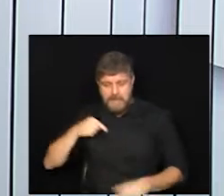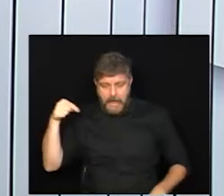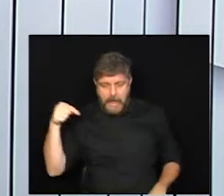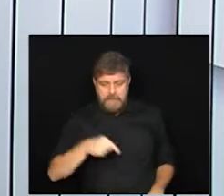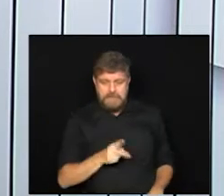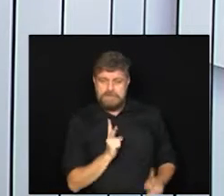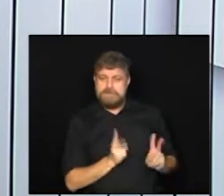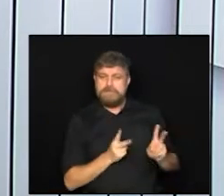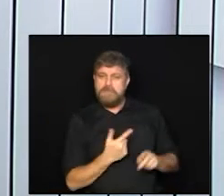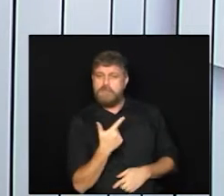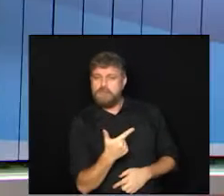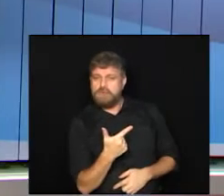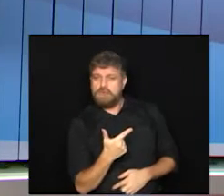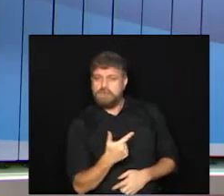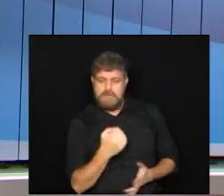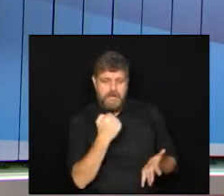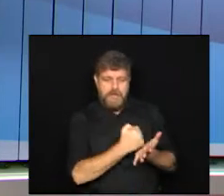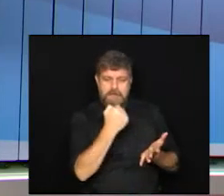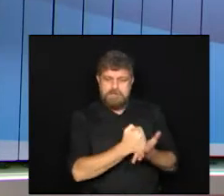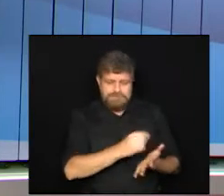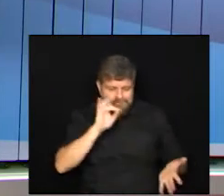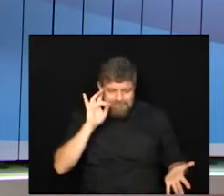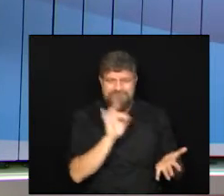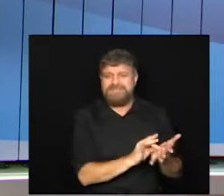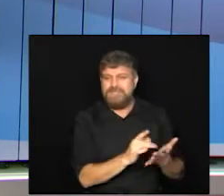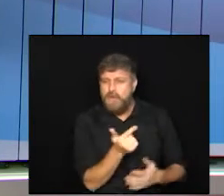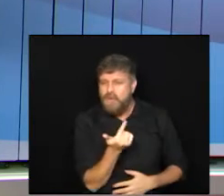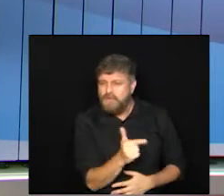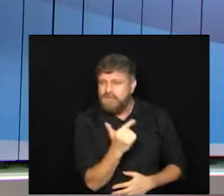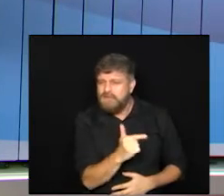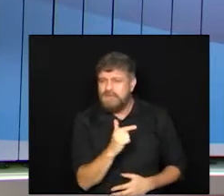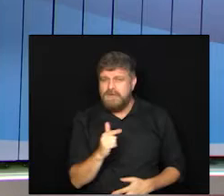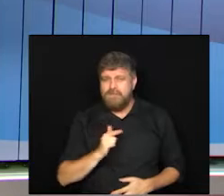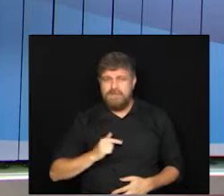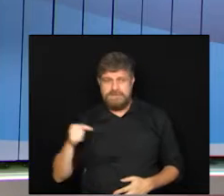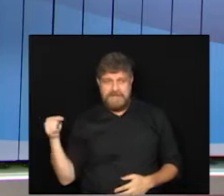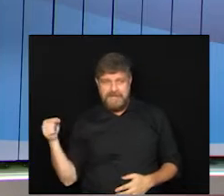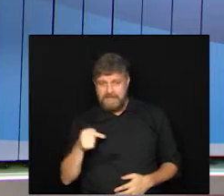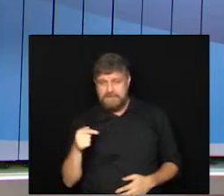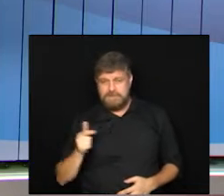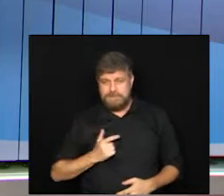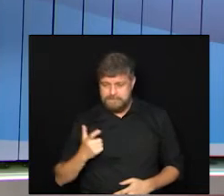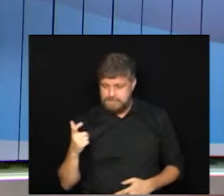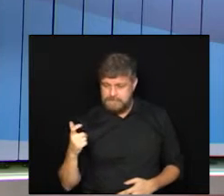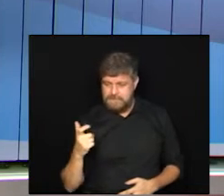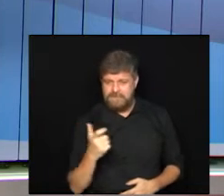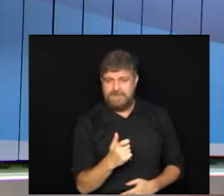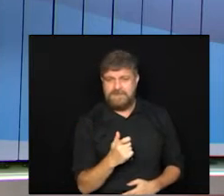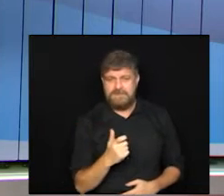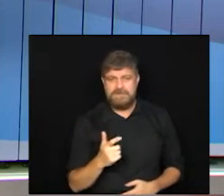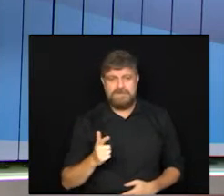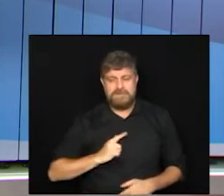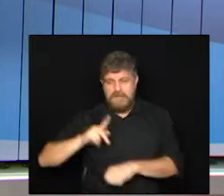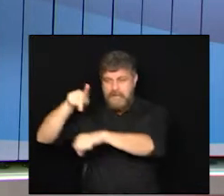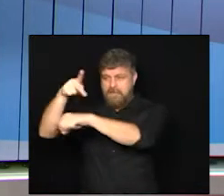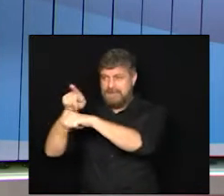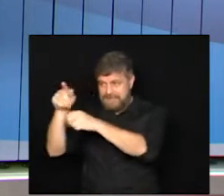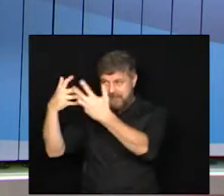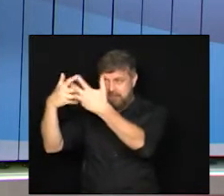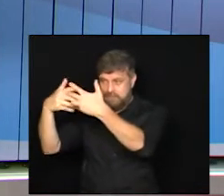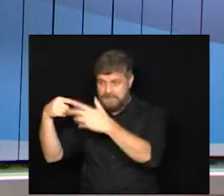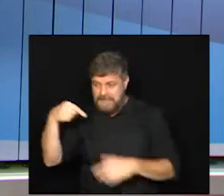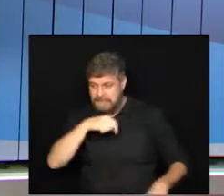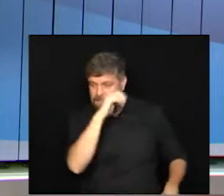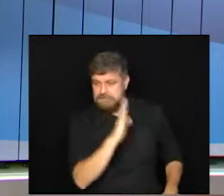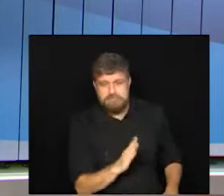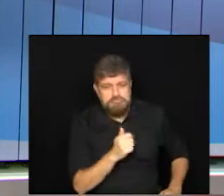aqui ainda não tem um registro definitivo pode acontecer dessas vacinas serem eficazes em determinado país e